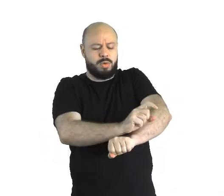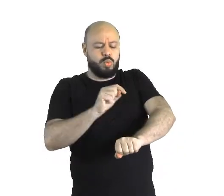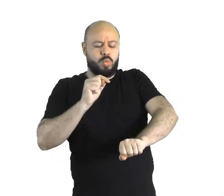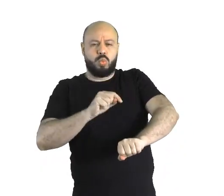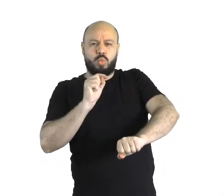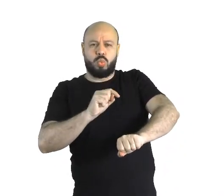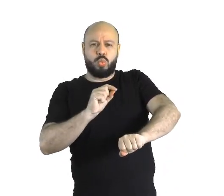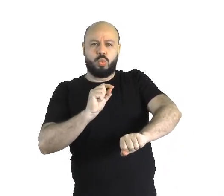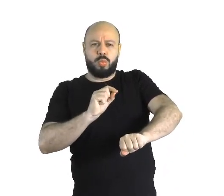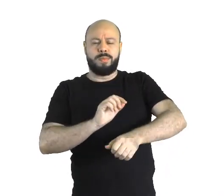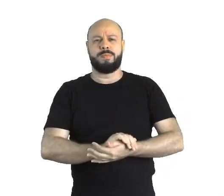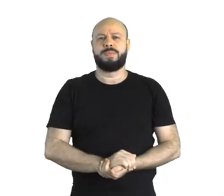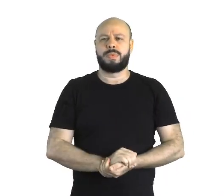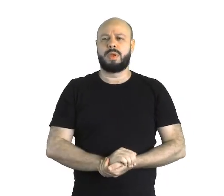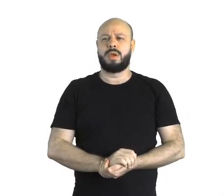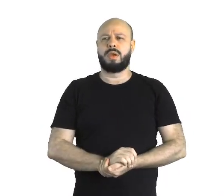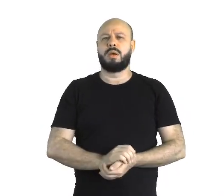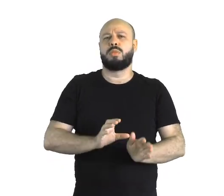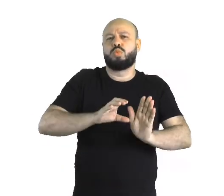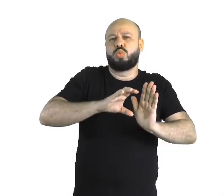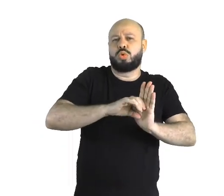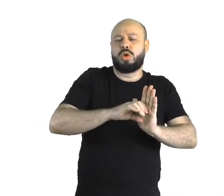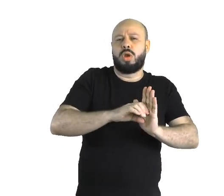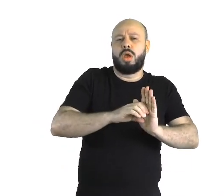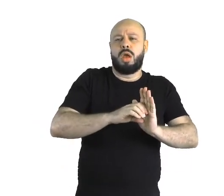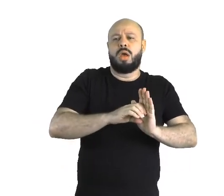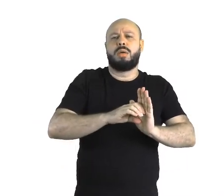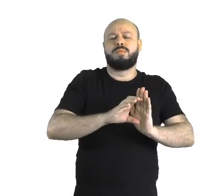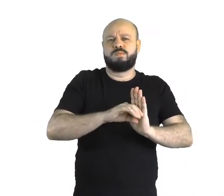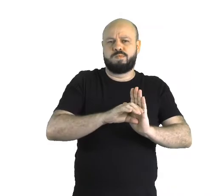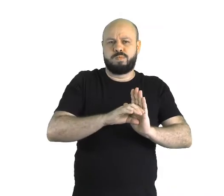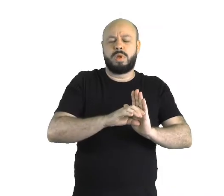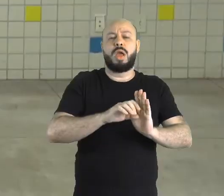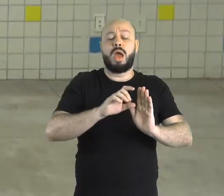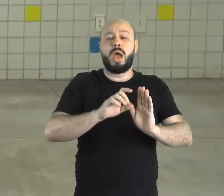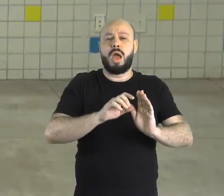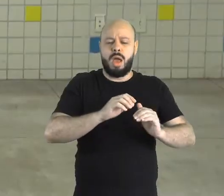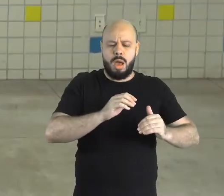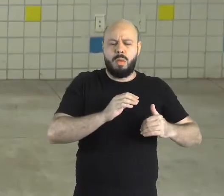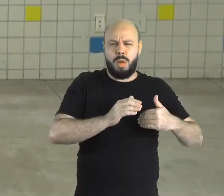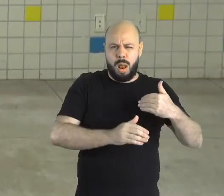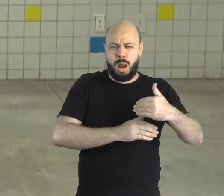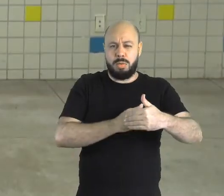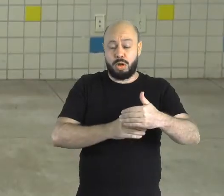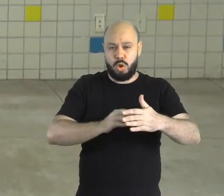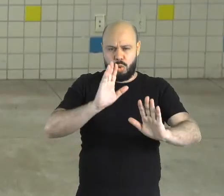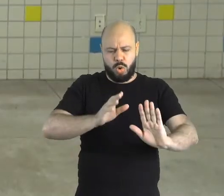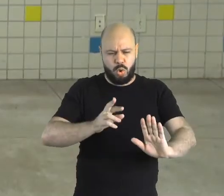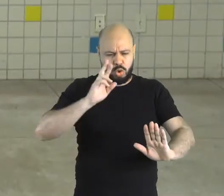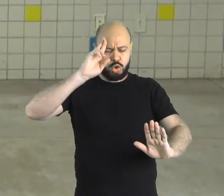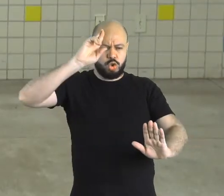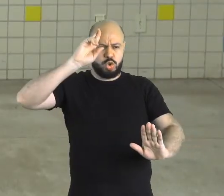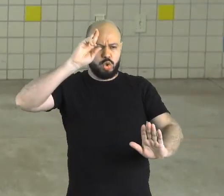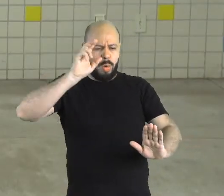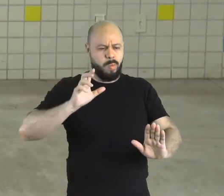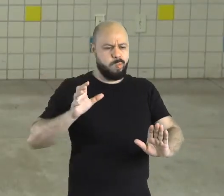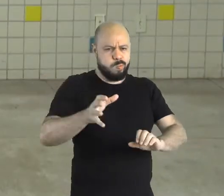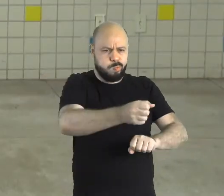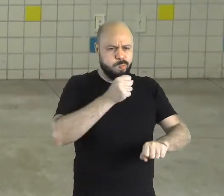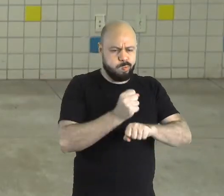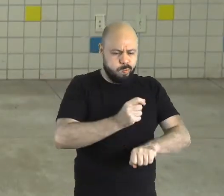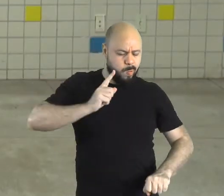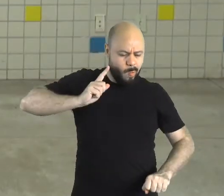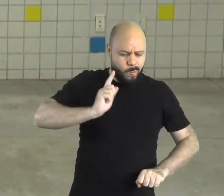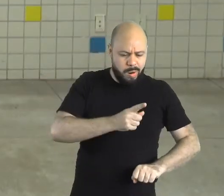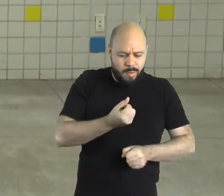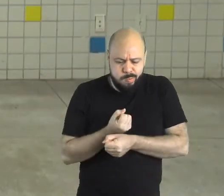Escravidão pode ser definido como o processo que uma pessoa, o senhor, caso, exerce sobre outra pessoa, no